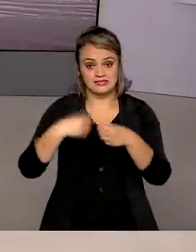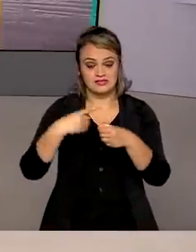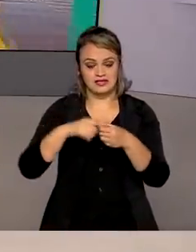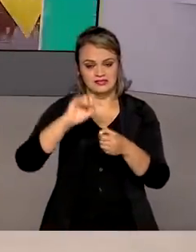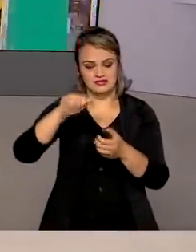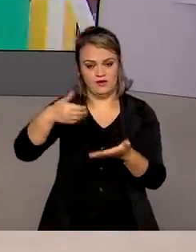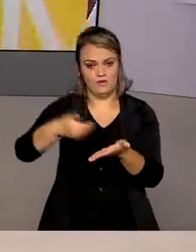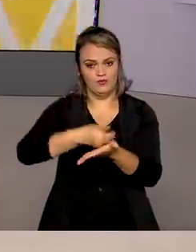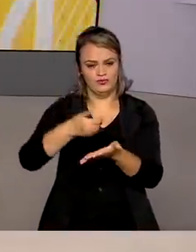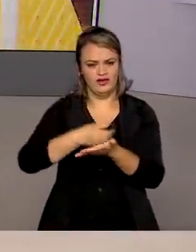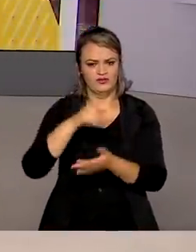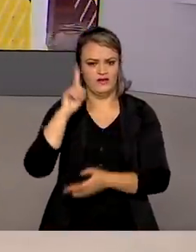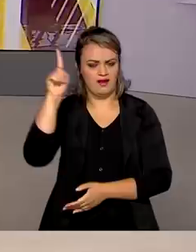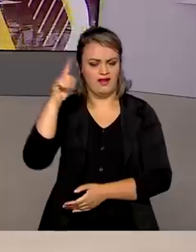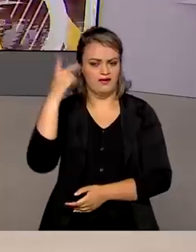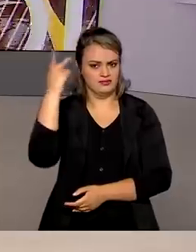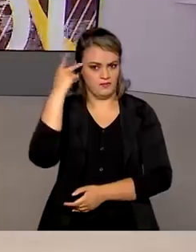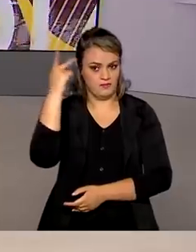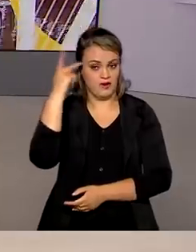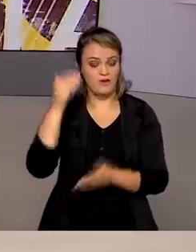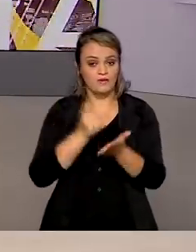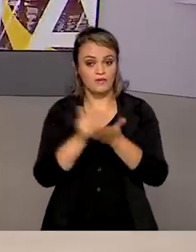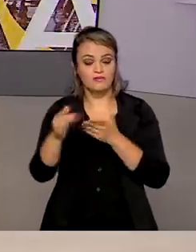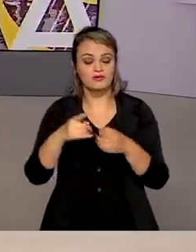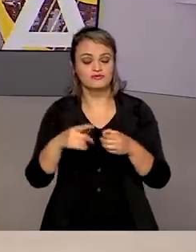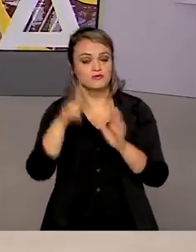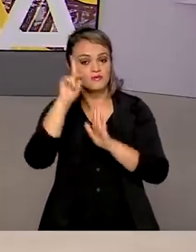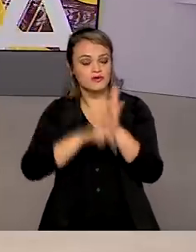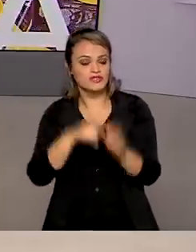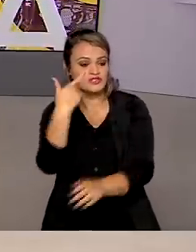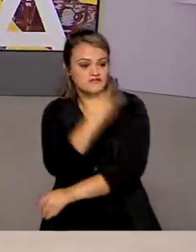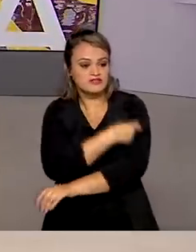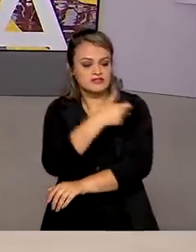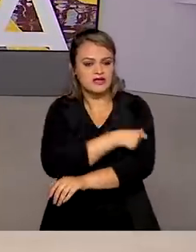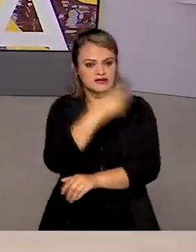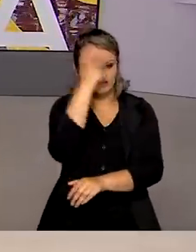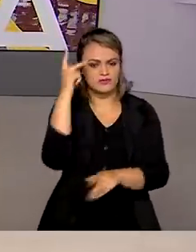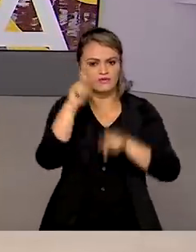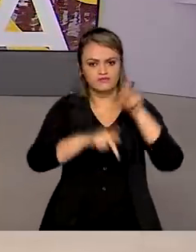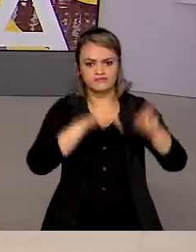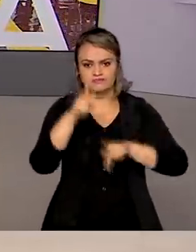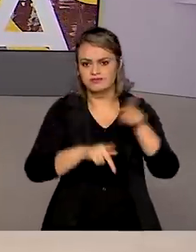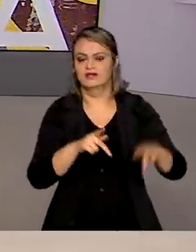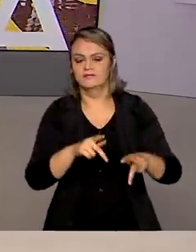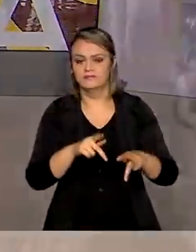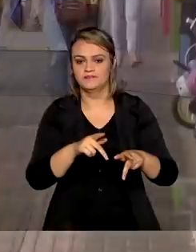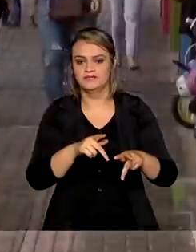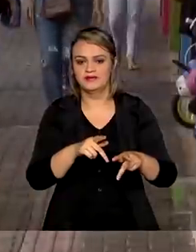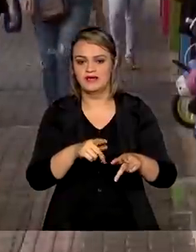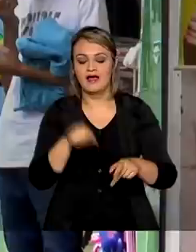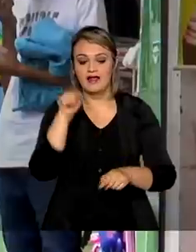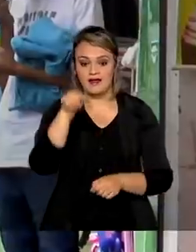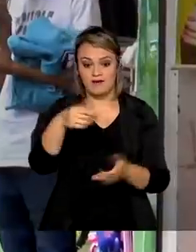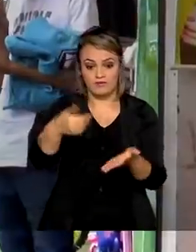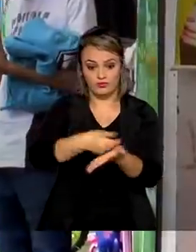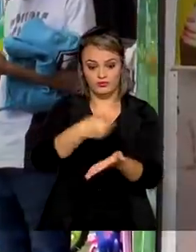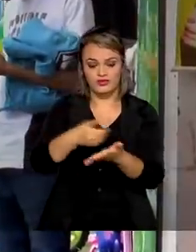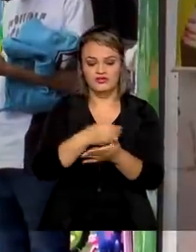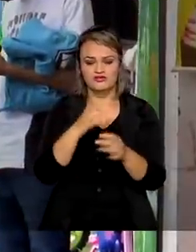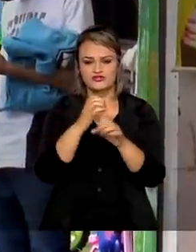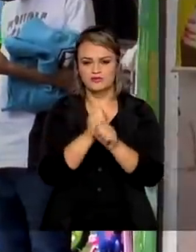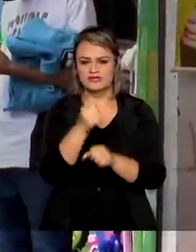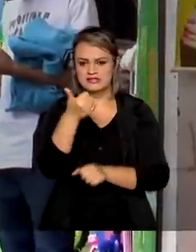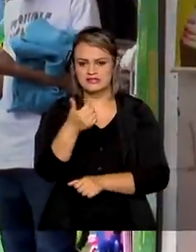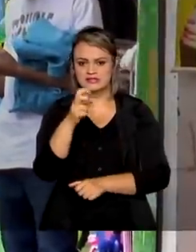São Paulo começou neste domingo um projeto inédito de vacinação em massa da população. O município tem 150 mil